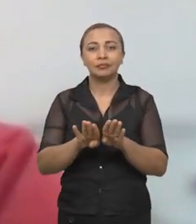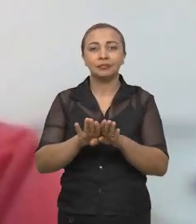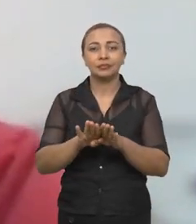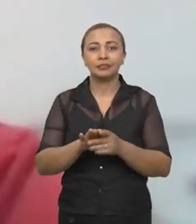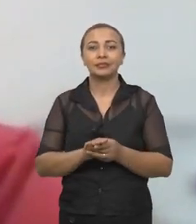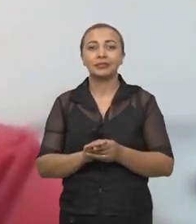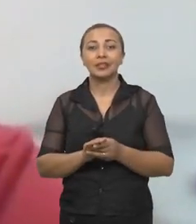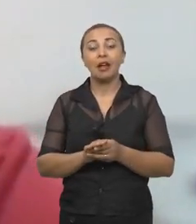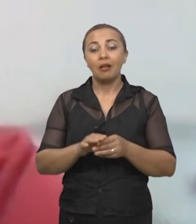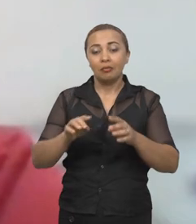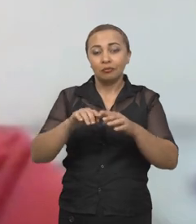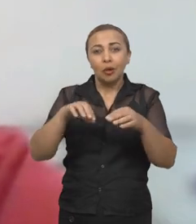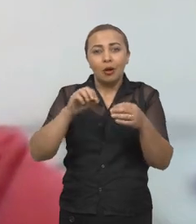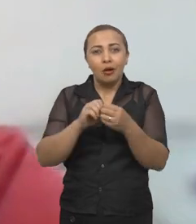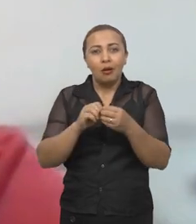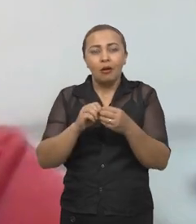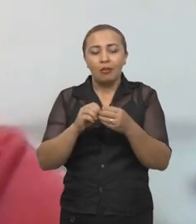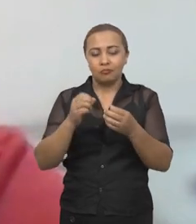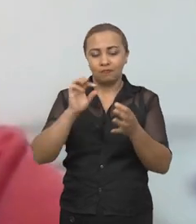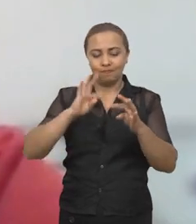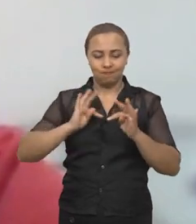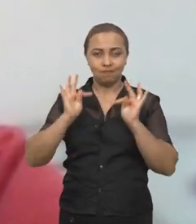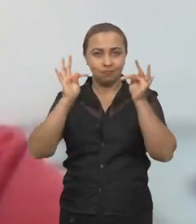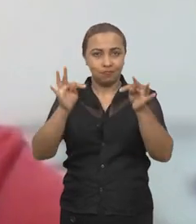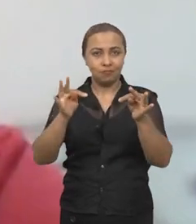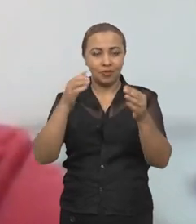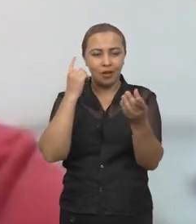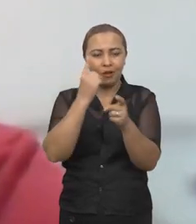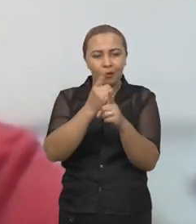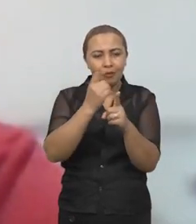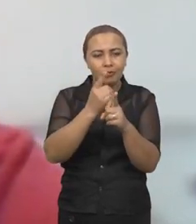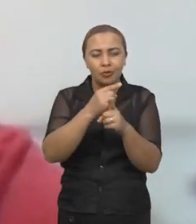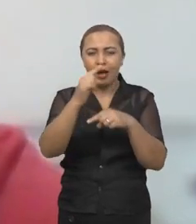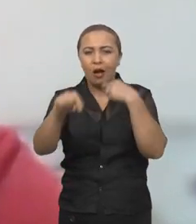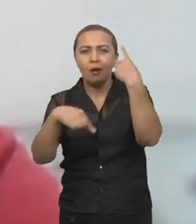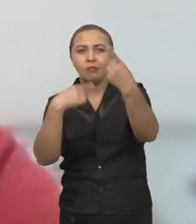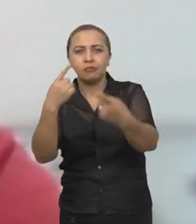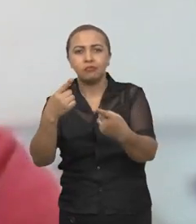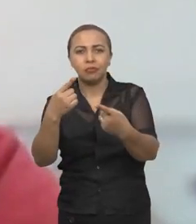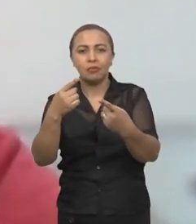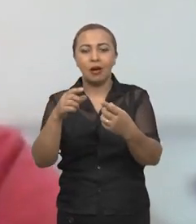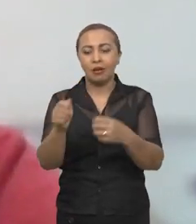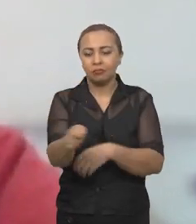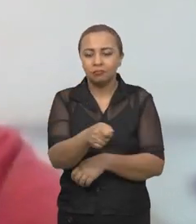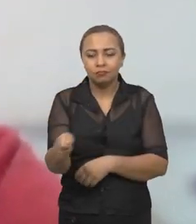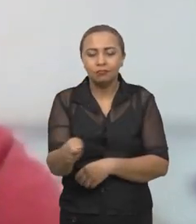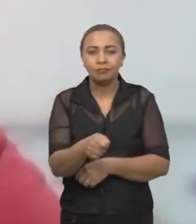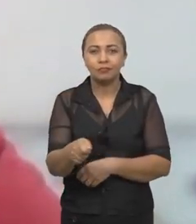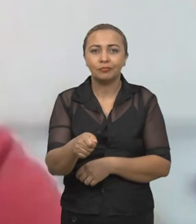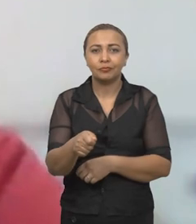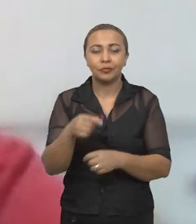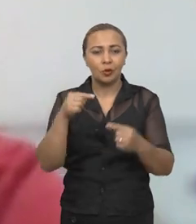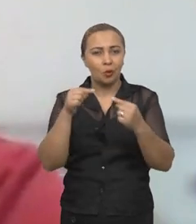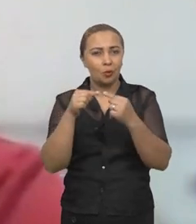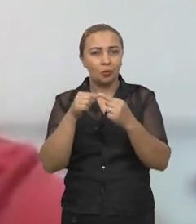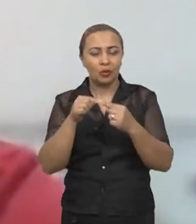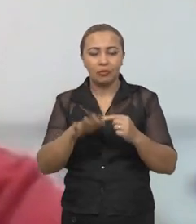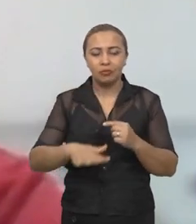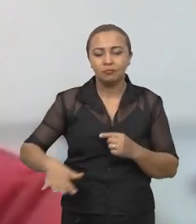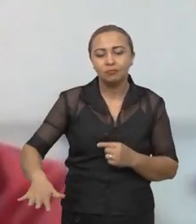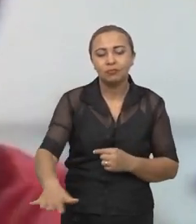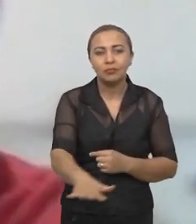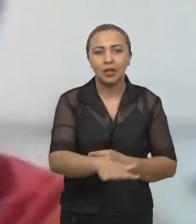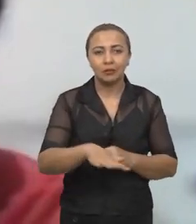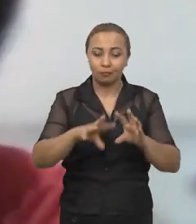Então, o Smart Glass, que era que ele detectava a outra região, né? A bengala detecta a região de